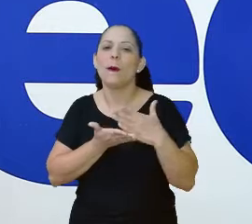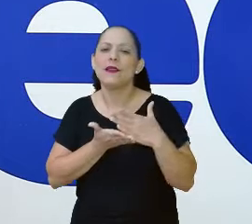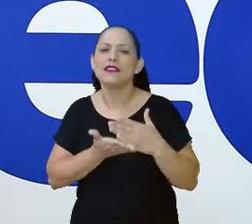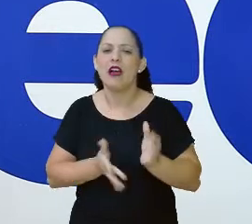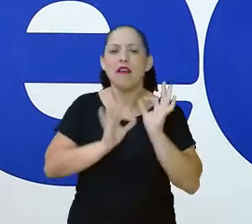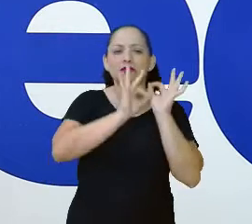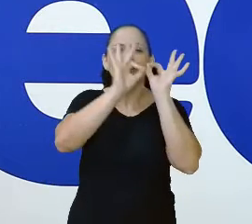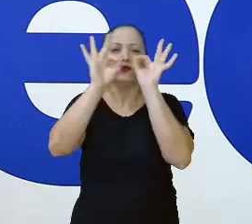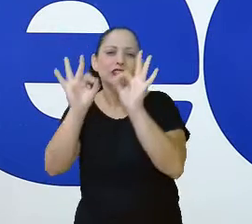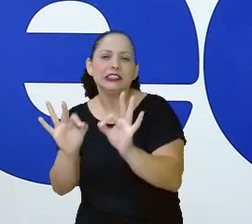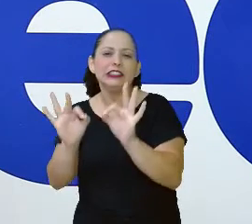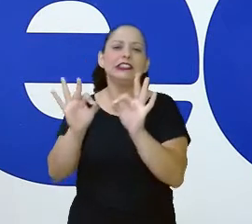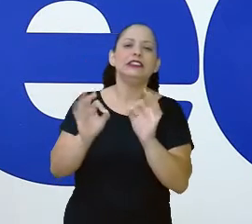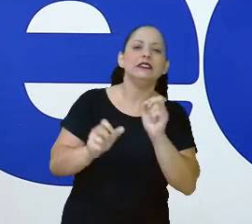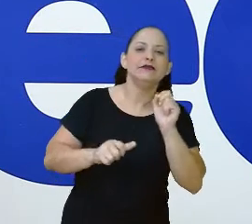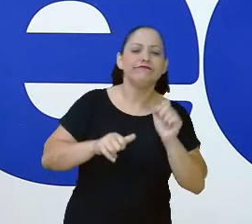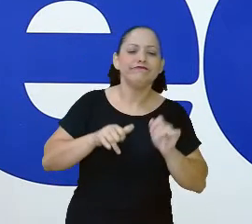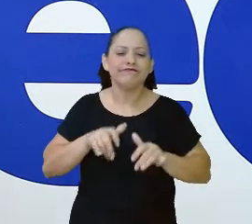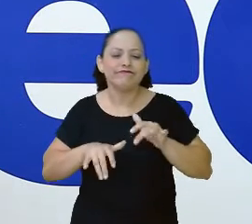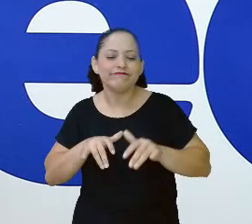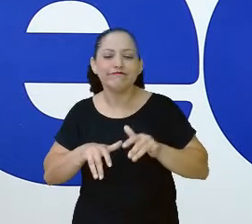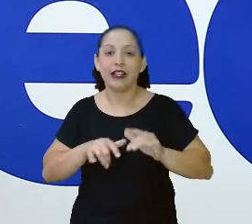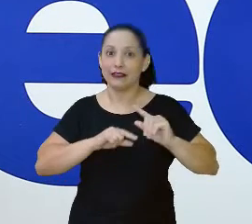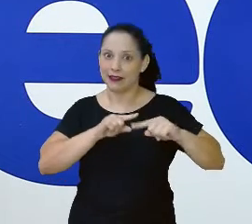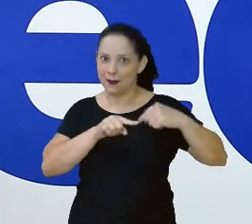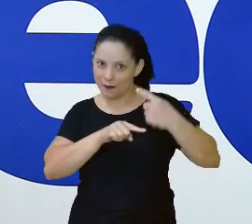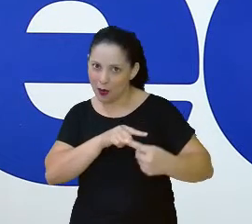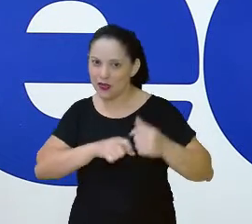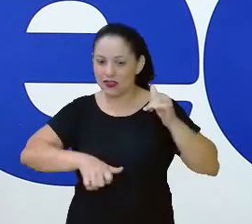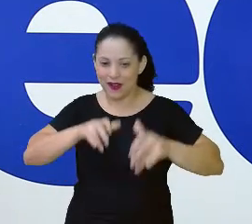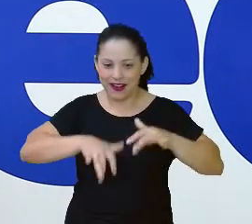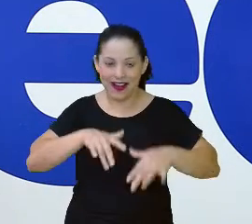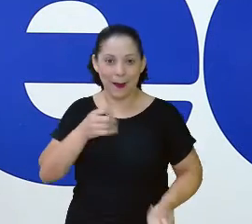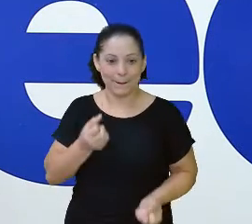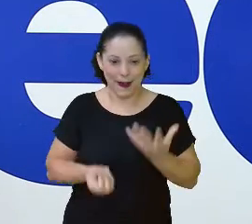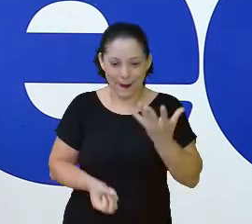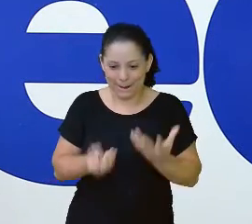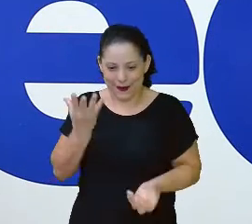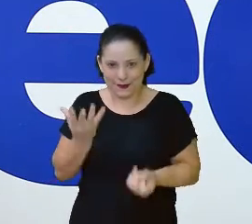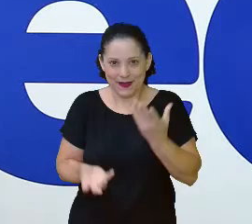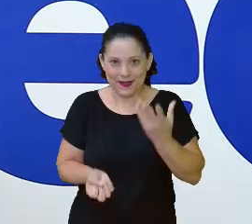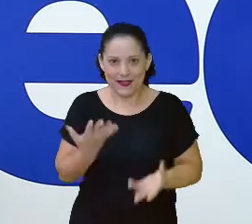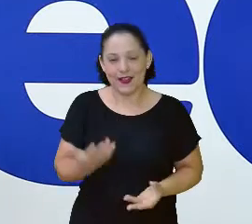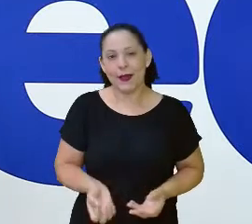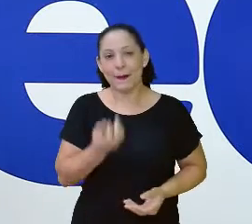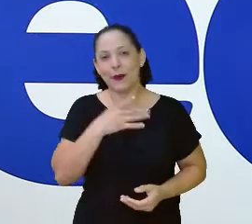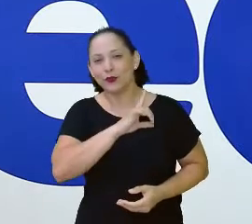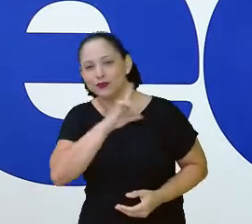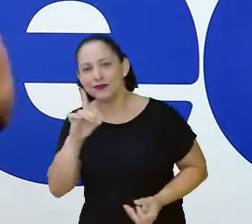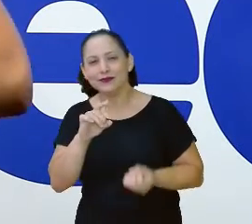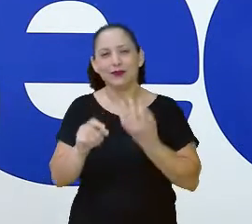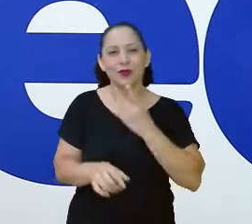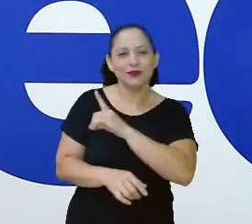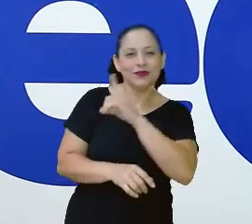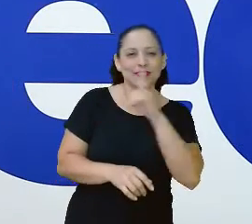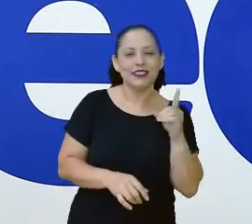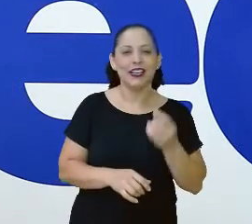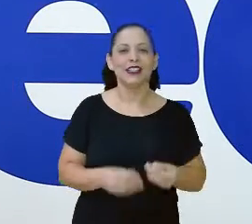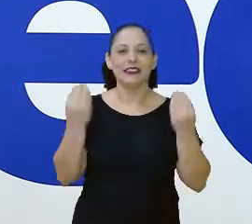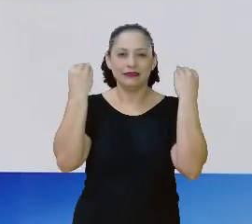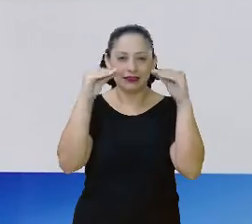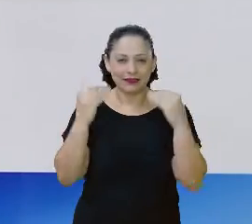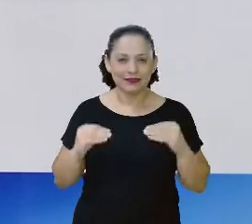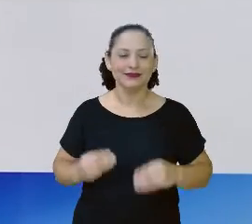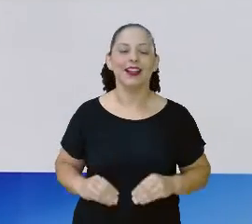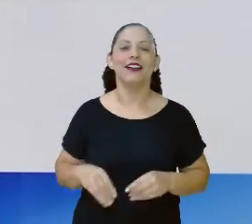acompanhando a nossa aula, mas eu tenho certeza que daqui a pouco vão surgir perguntas, bom dia, vários comentários, e eu vou passar tudinho aqui.